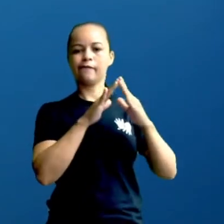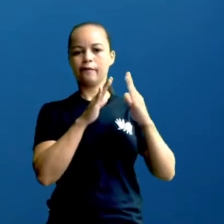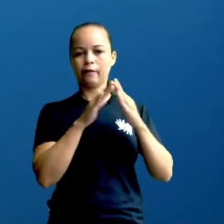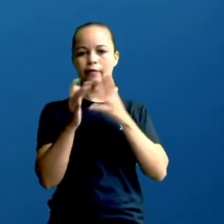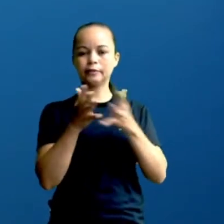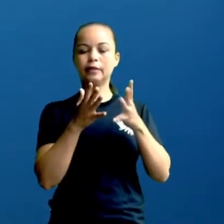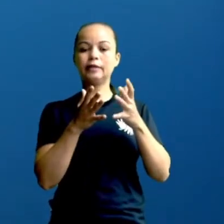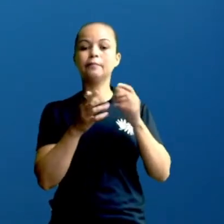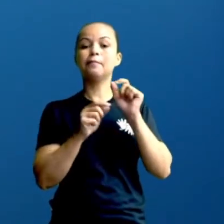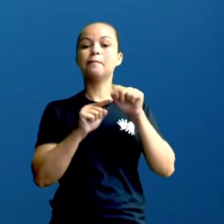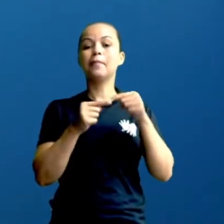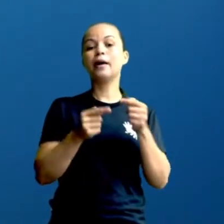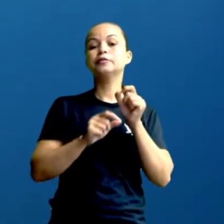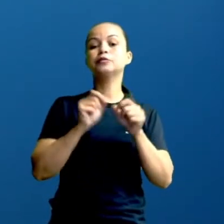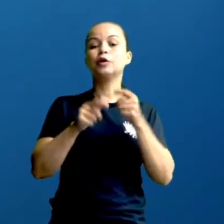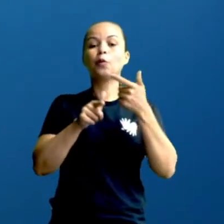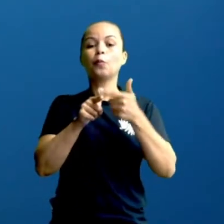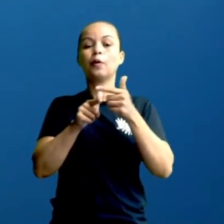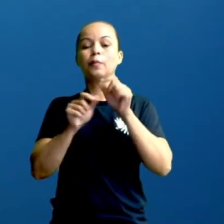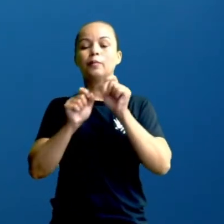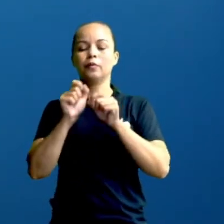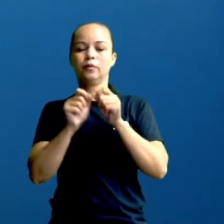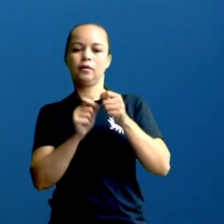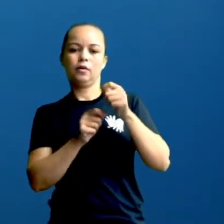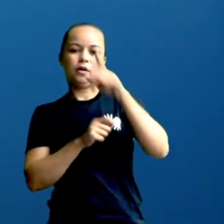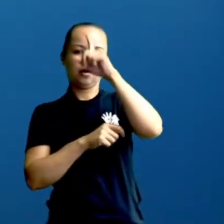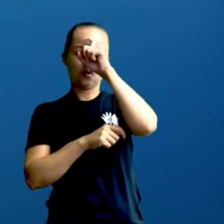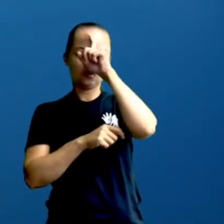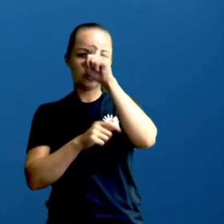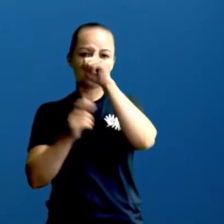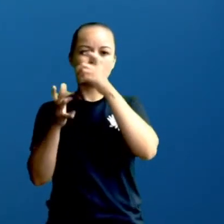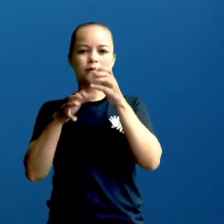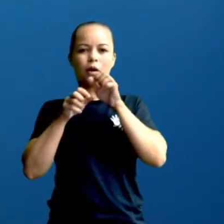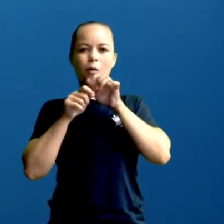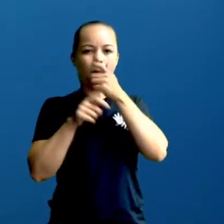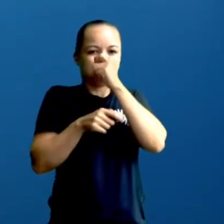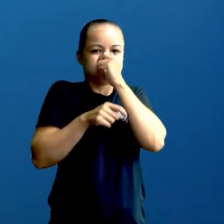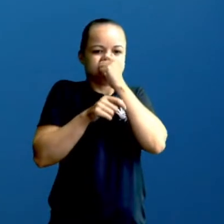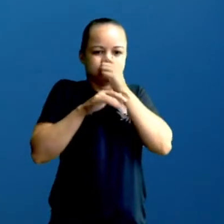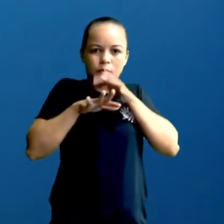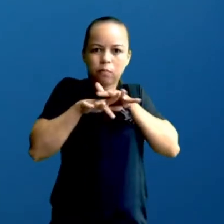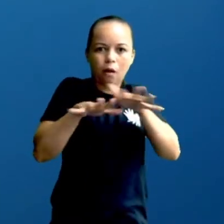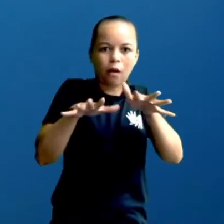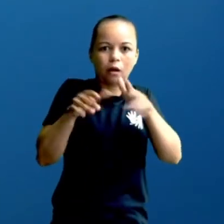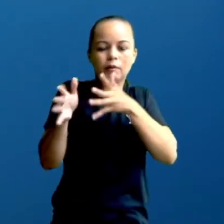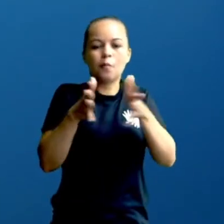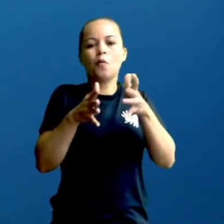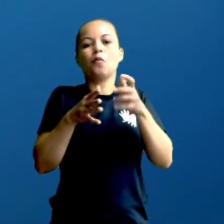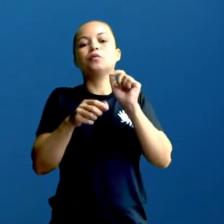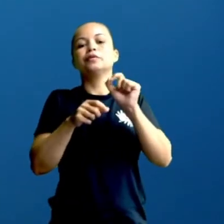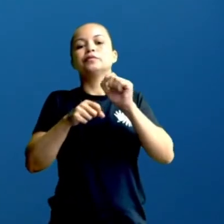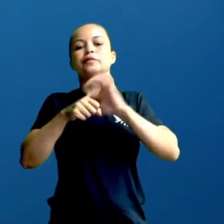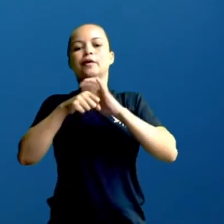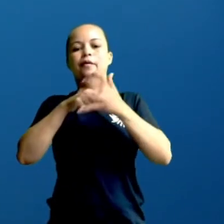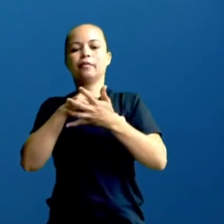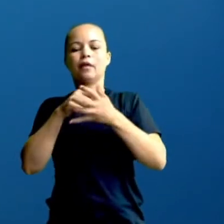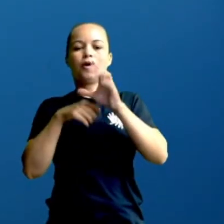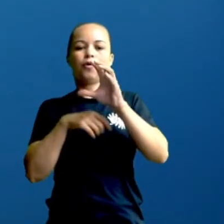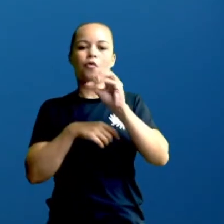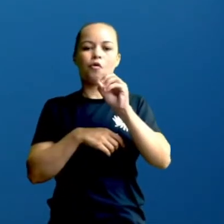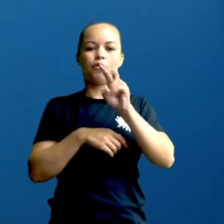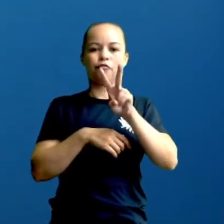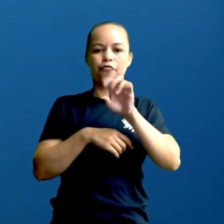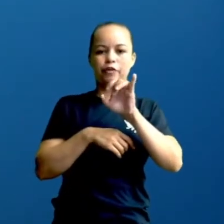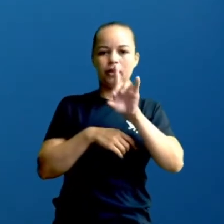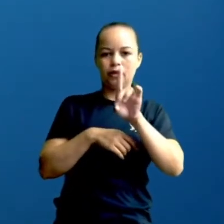lotados, né, com pessoas com problemas respiratórios por conta da Covid. E aí, justamente, né, os aparelhos eletrônicos